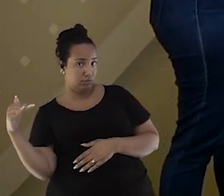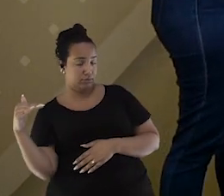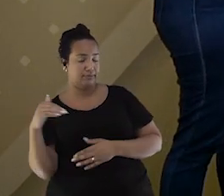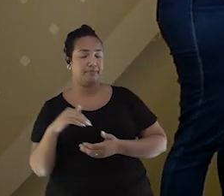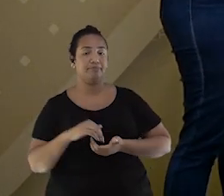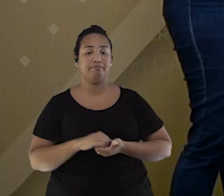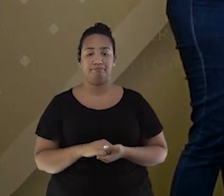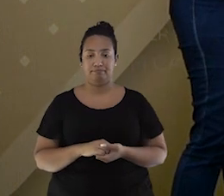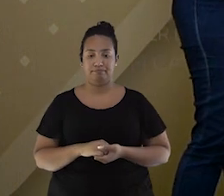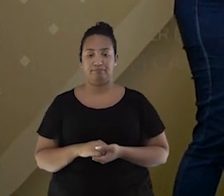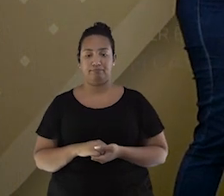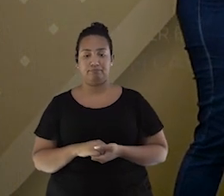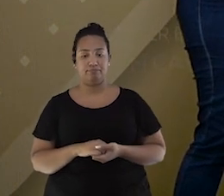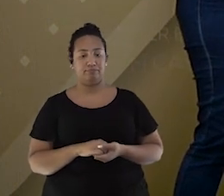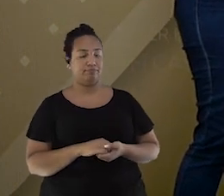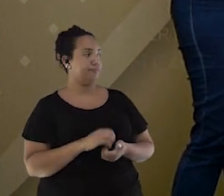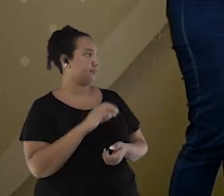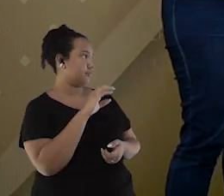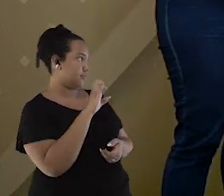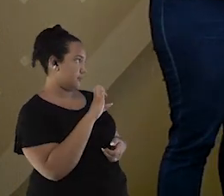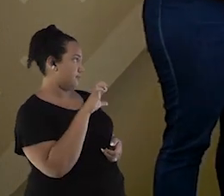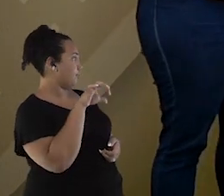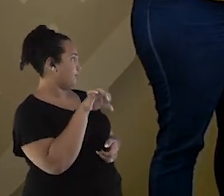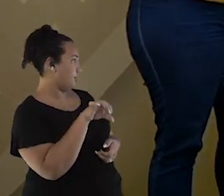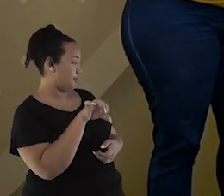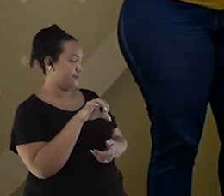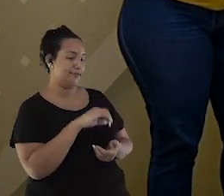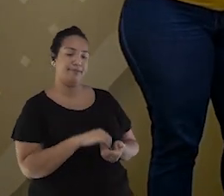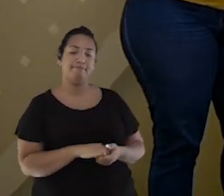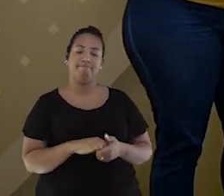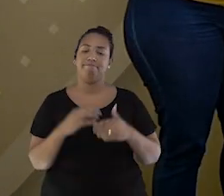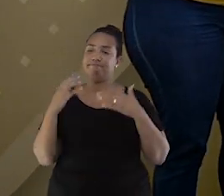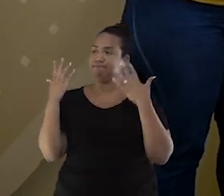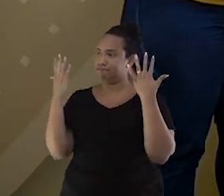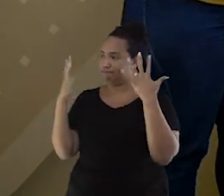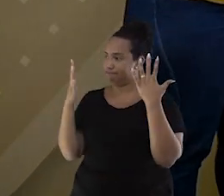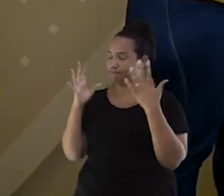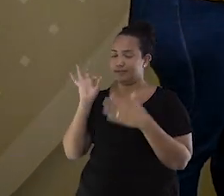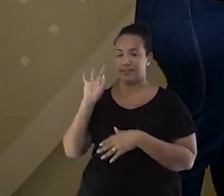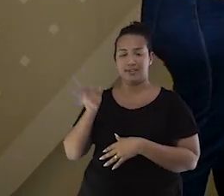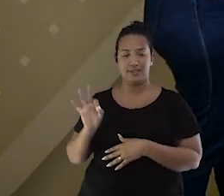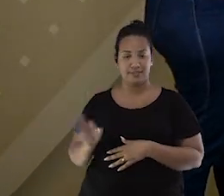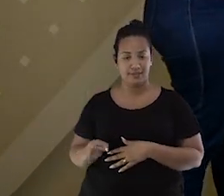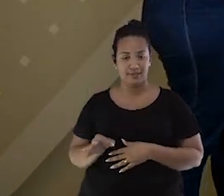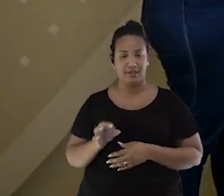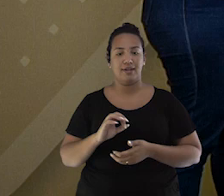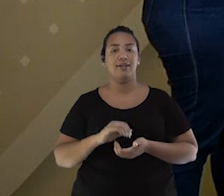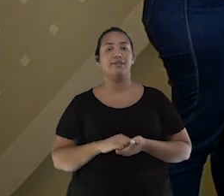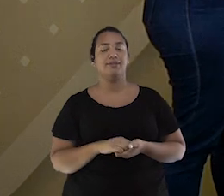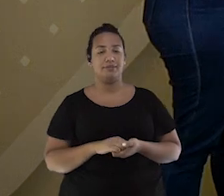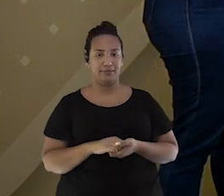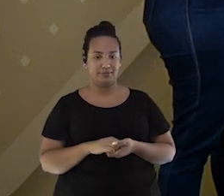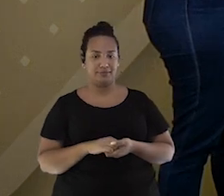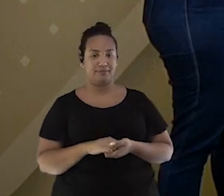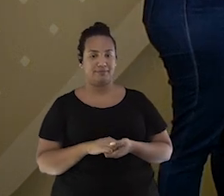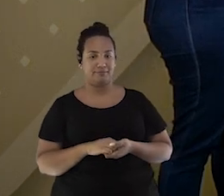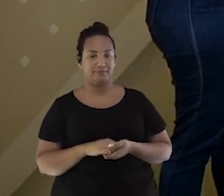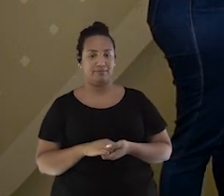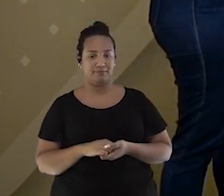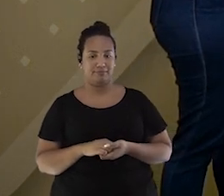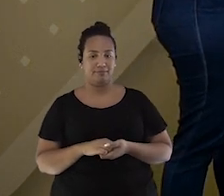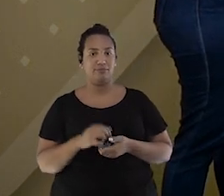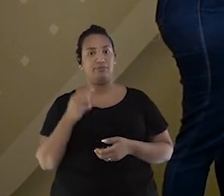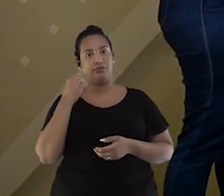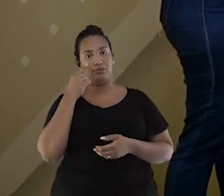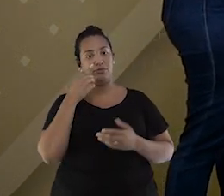Então, E9. E9. E9. Acertou! Afundou o segundo navio. Meu navio, no